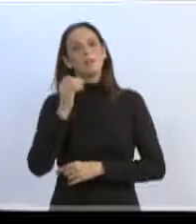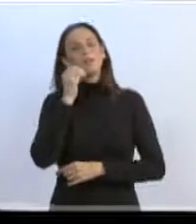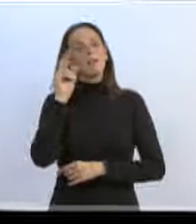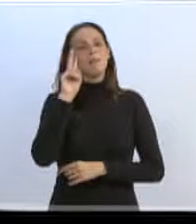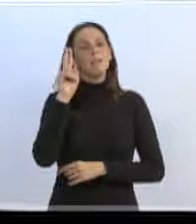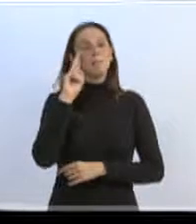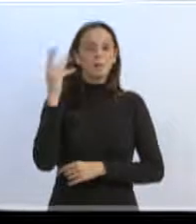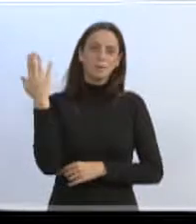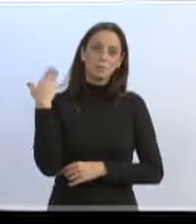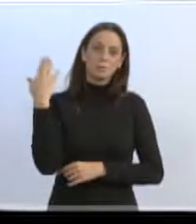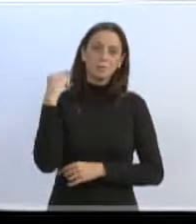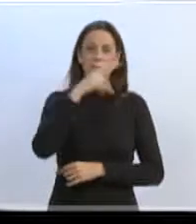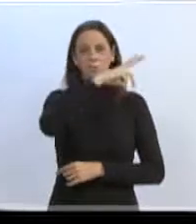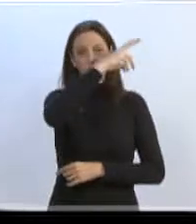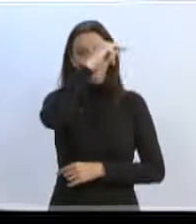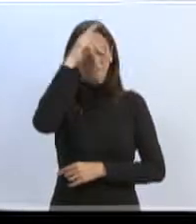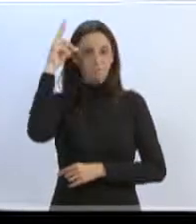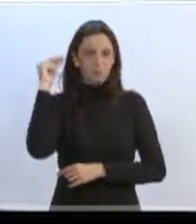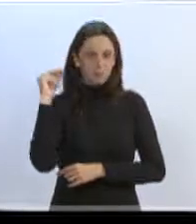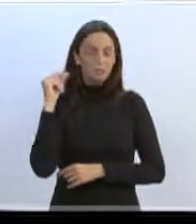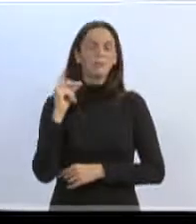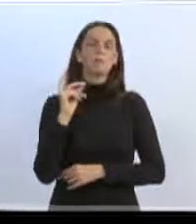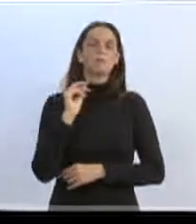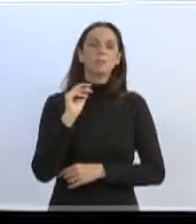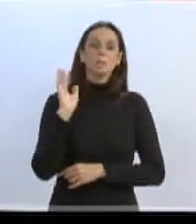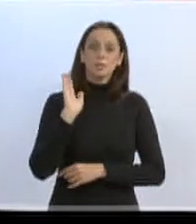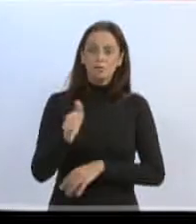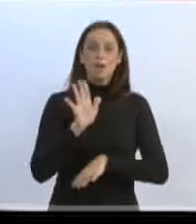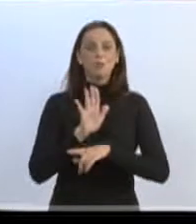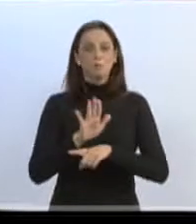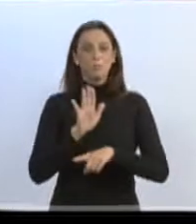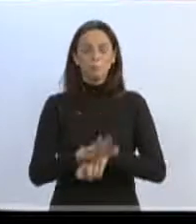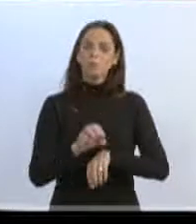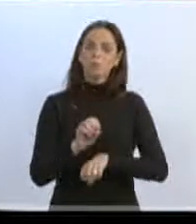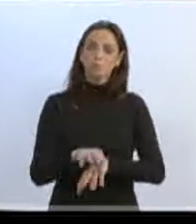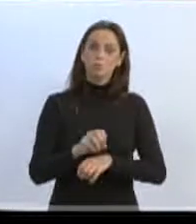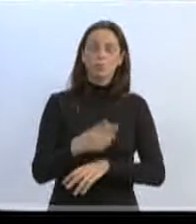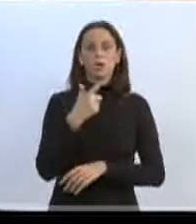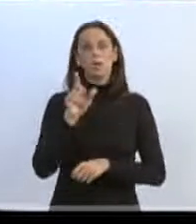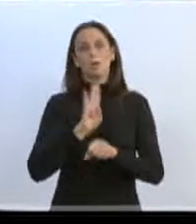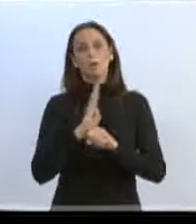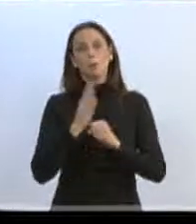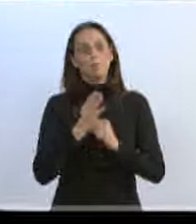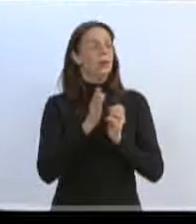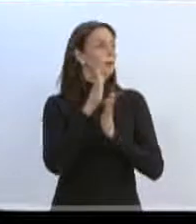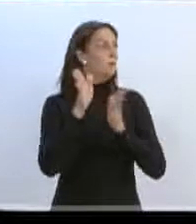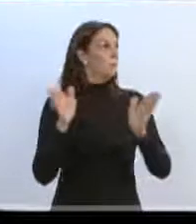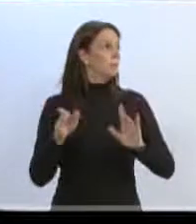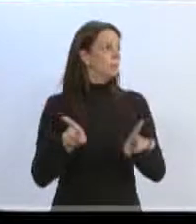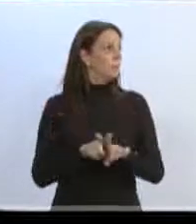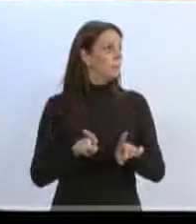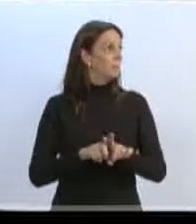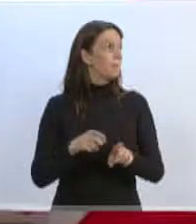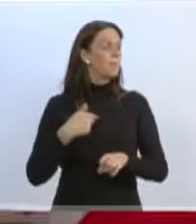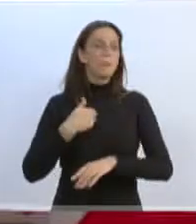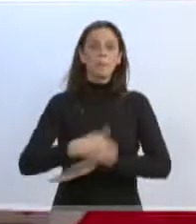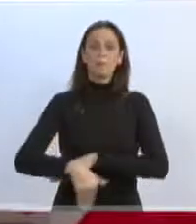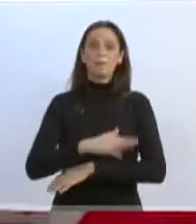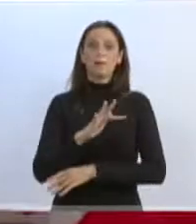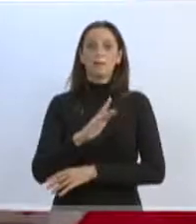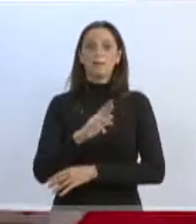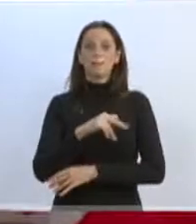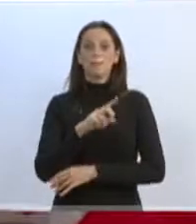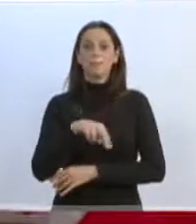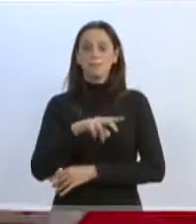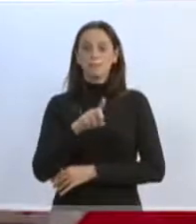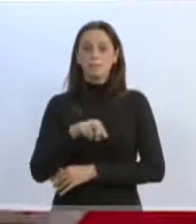o prefeito de outras demandas na área da educação, em nosso município e em outros bairros também. Hoje pela manhã estive na Rua Franz Miller e Emil Vermut,